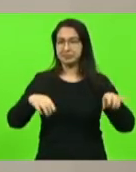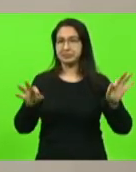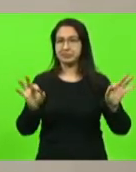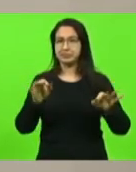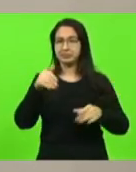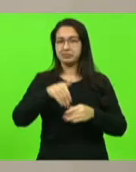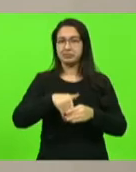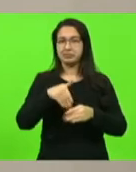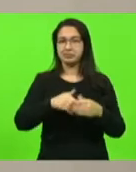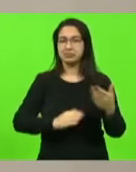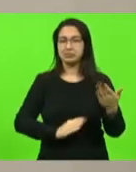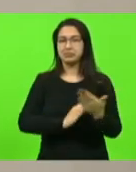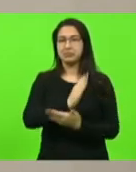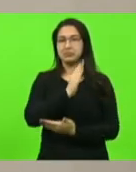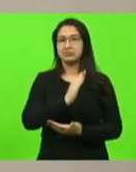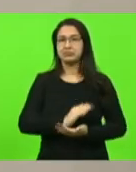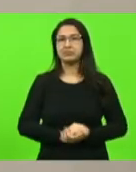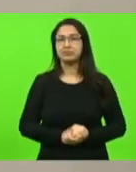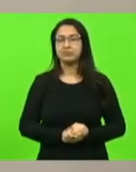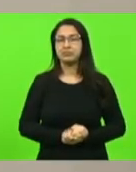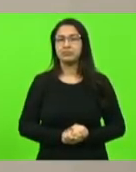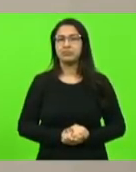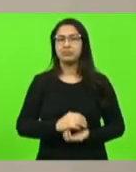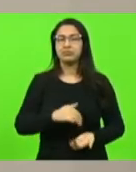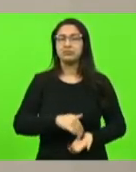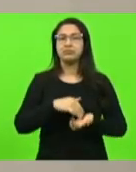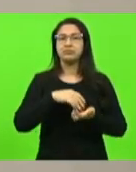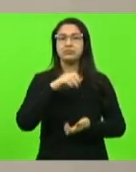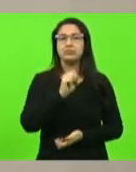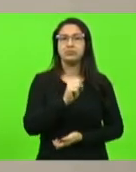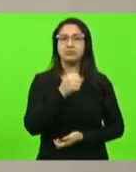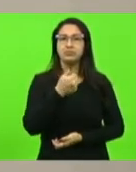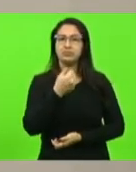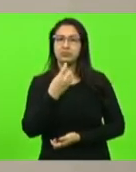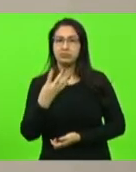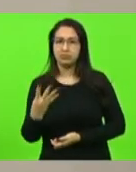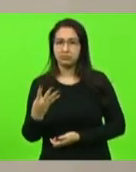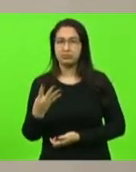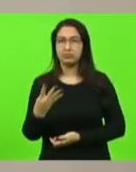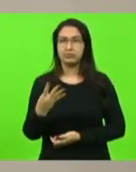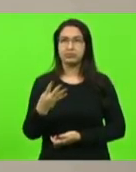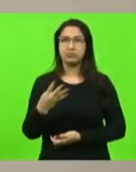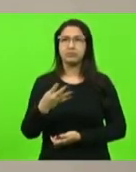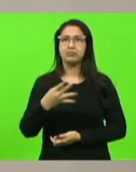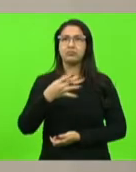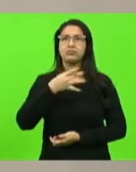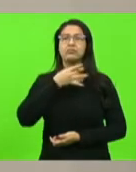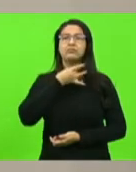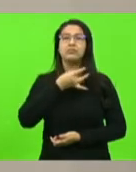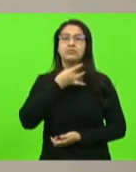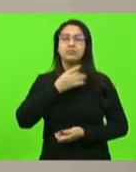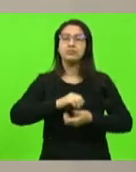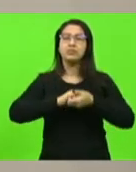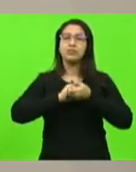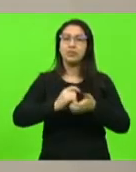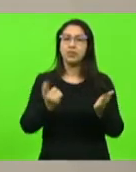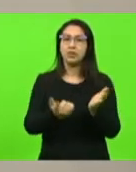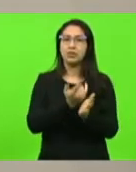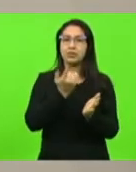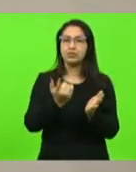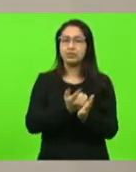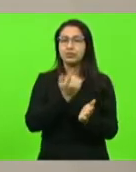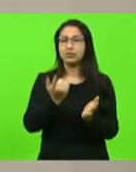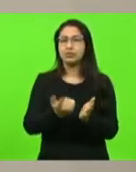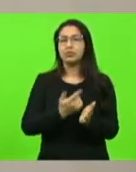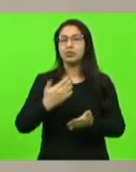votação. Aprovado. Moção 814, deputado Valdir Cobalquini, cumprimentando o Jornal de Santa Catarina pela passagem